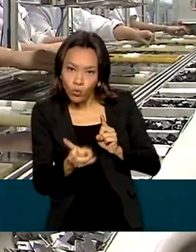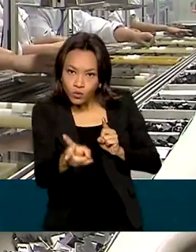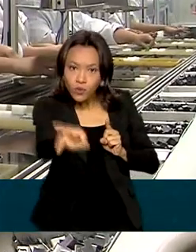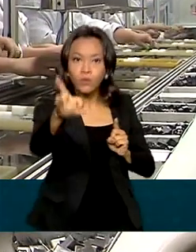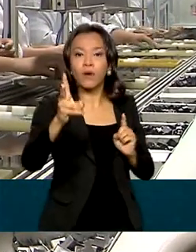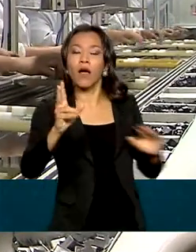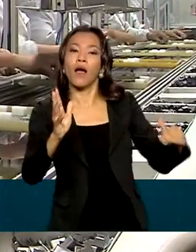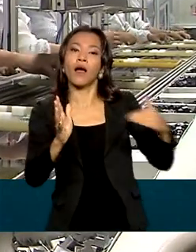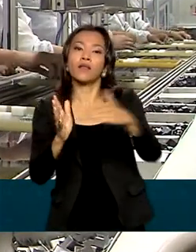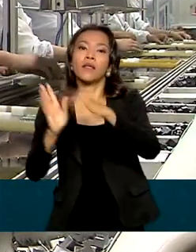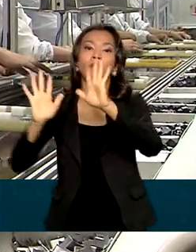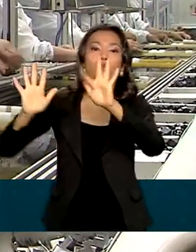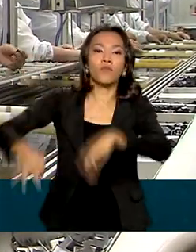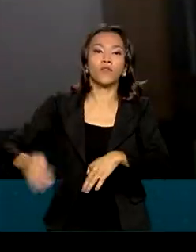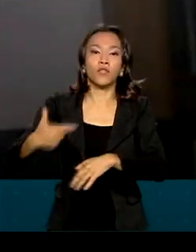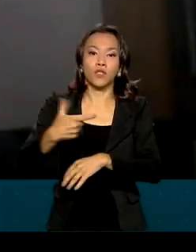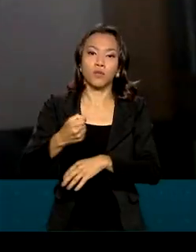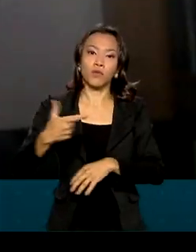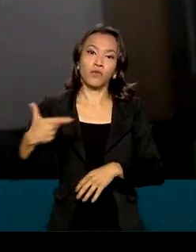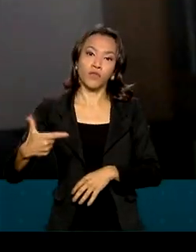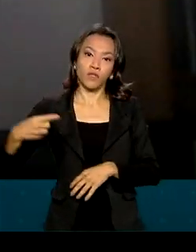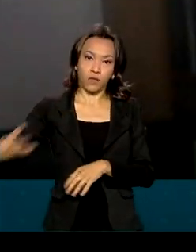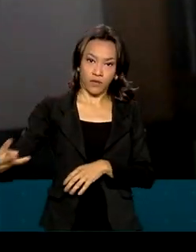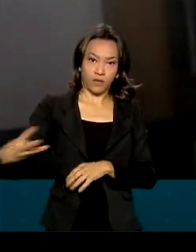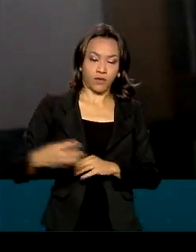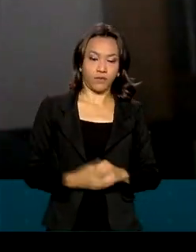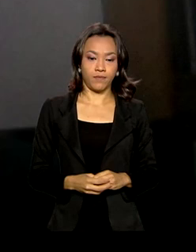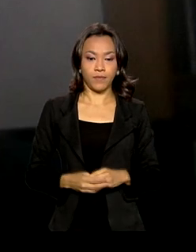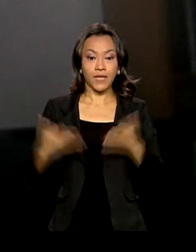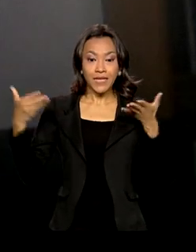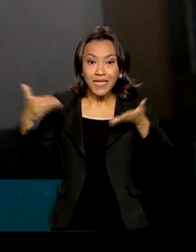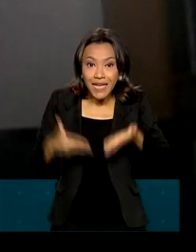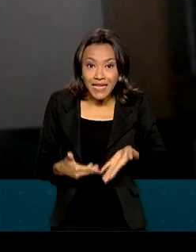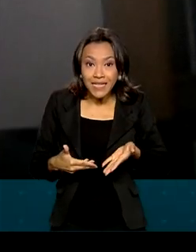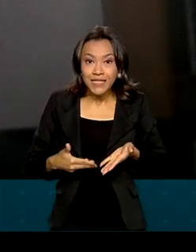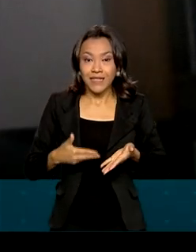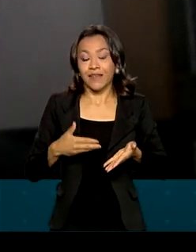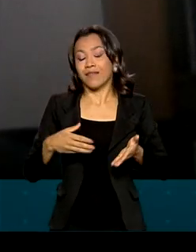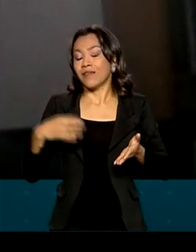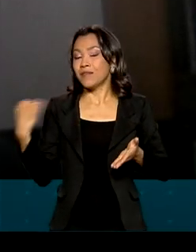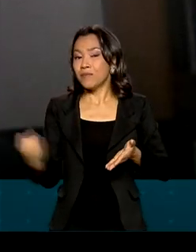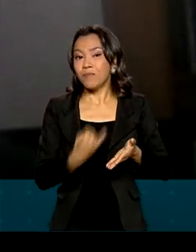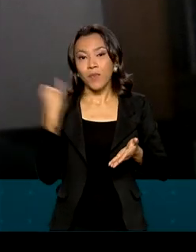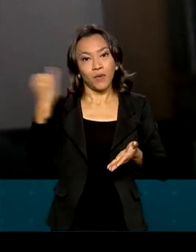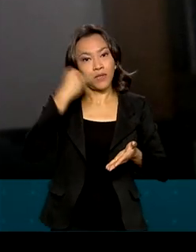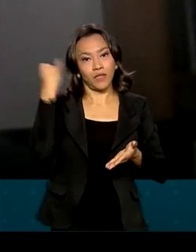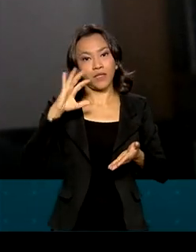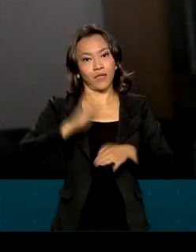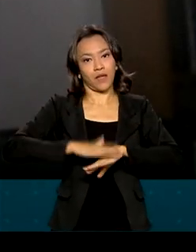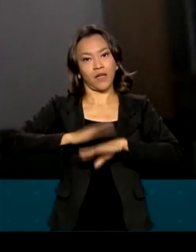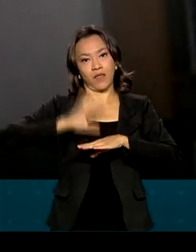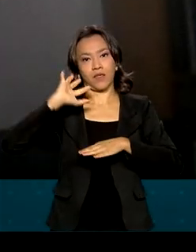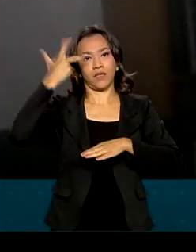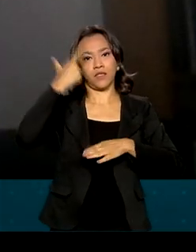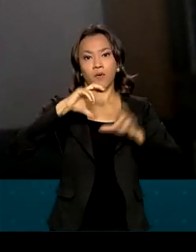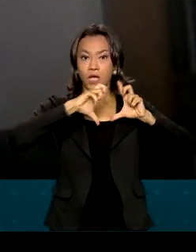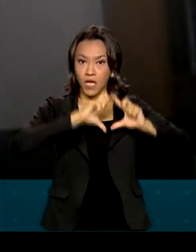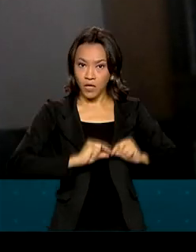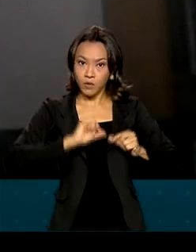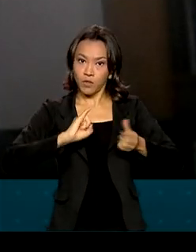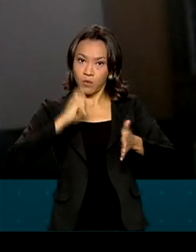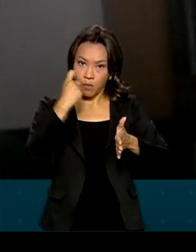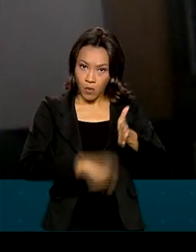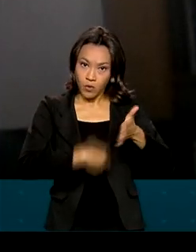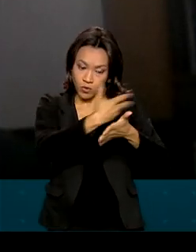até o fim de 2023. Esta medida é fundamental tanto para a manutenção dos empregos como para a criação de